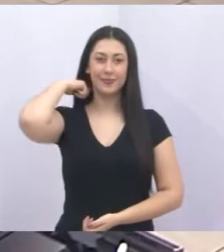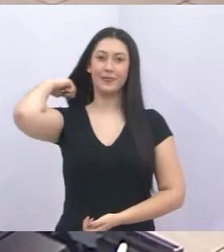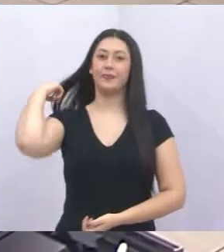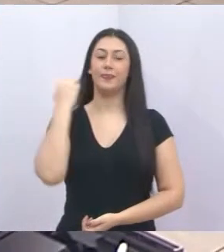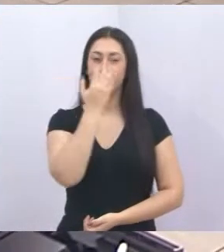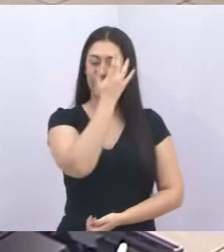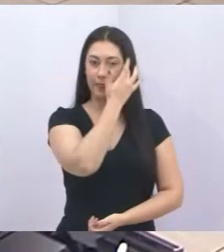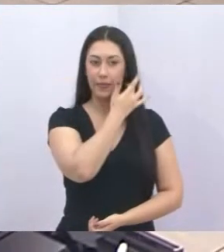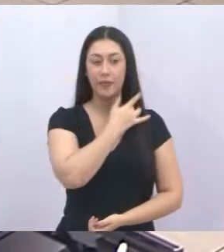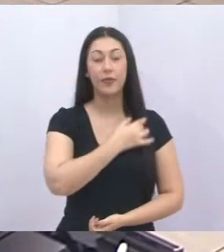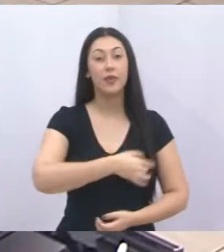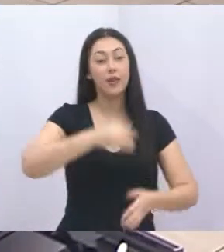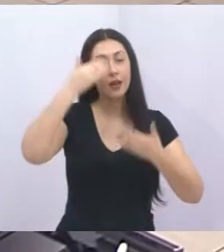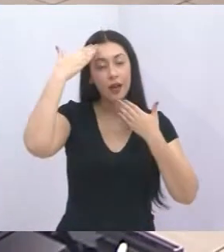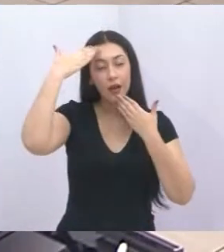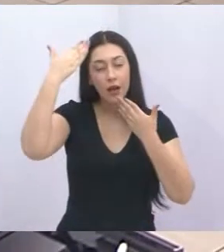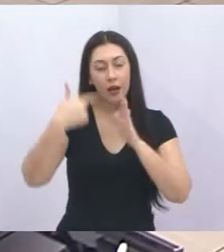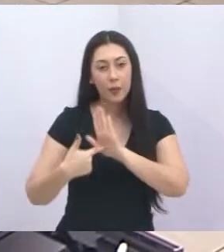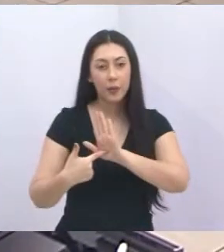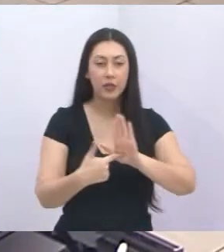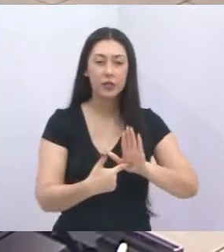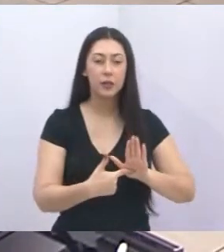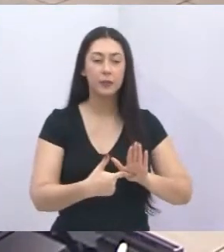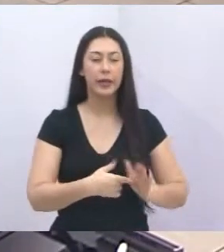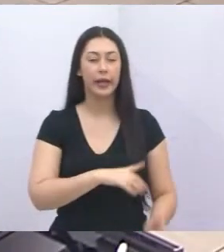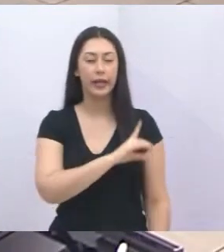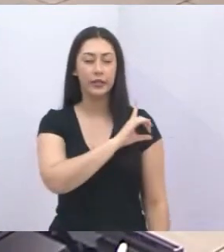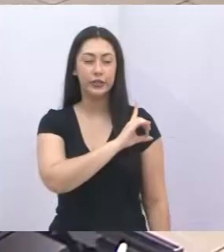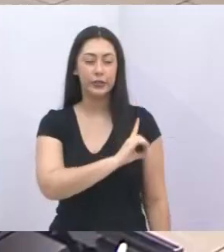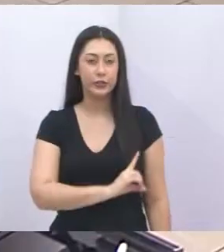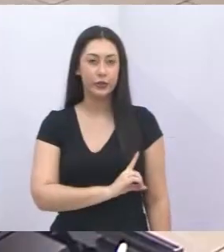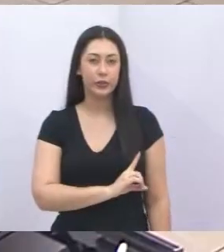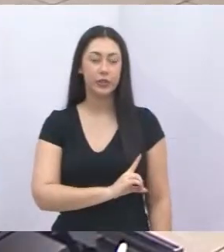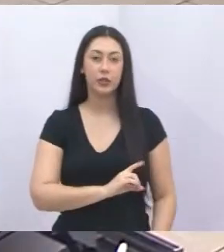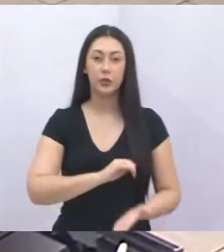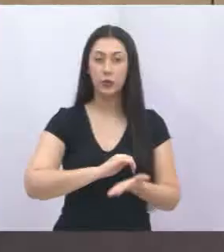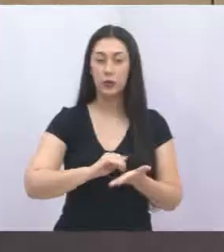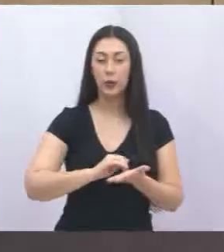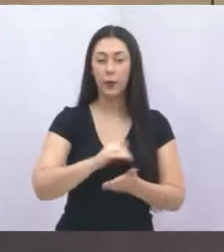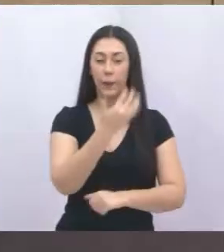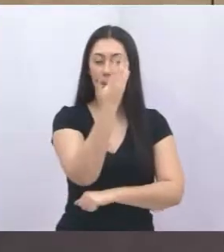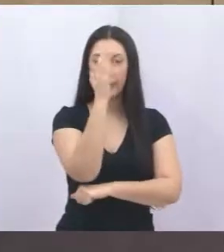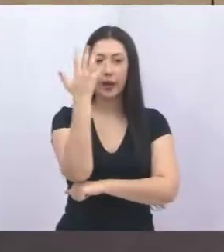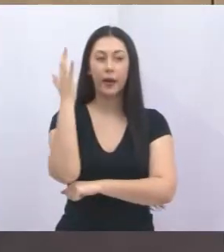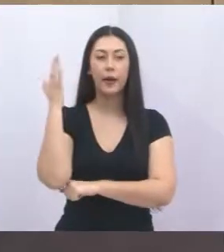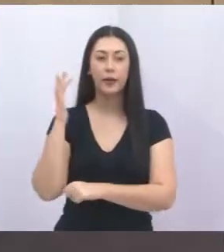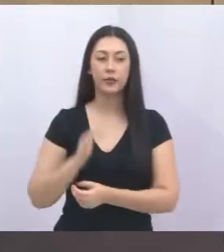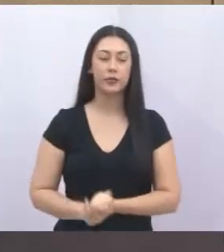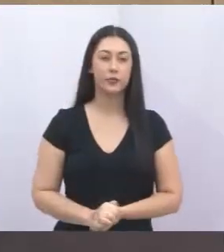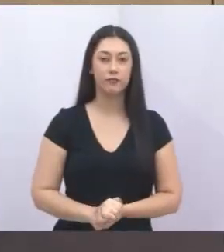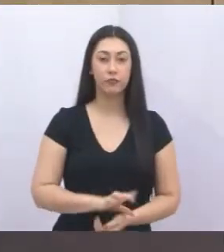Agradeço a exposição feita pela diretora do Meio Ambiente, Denise Cubas, de Moraes do Prado. Muito obrigado. Obrigado. Obrigado.